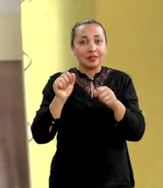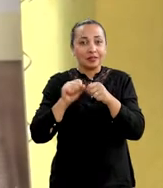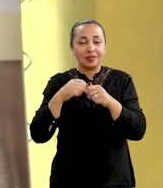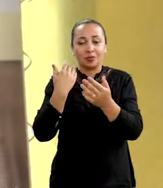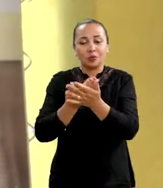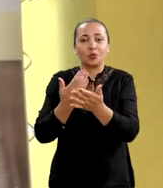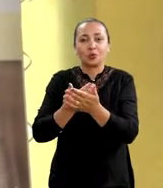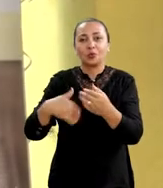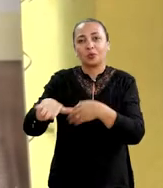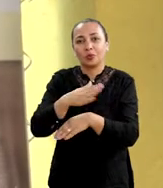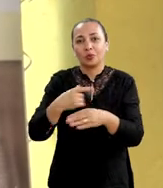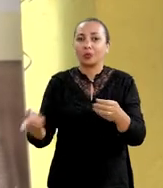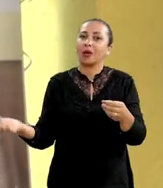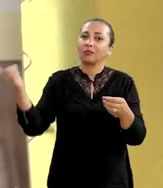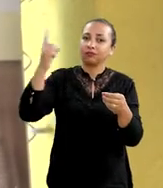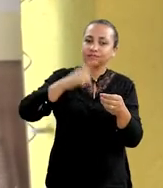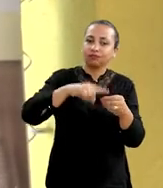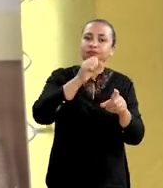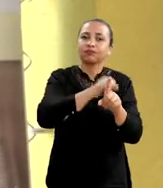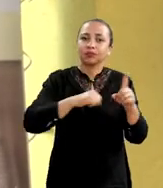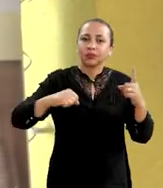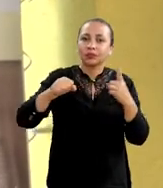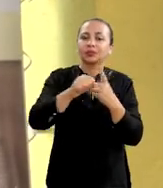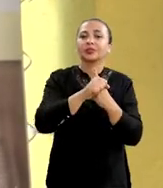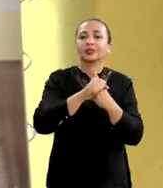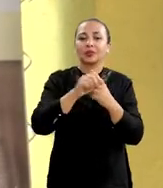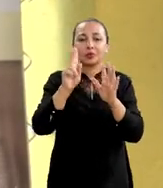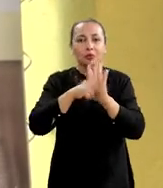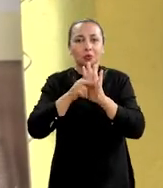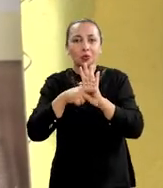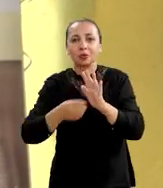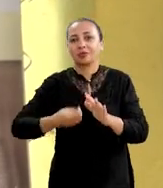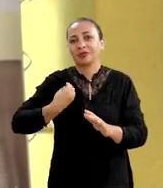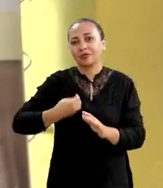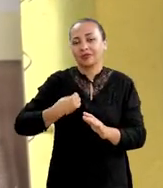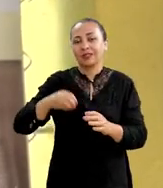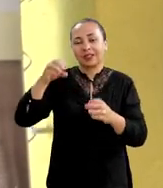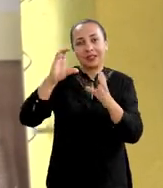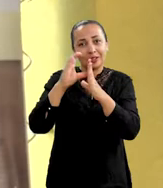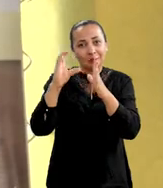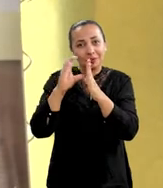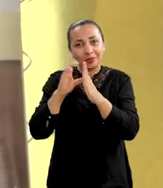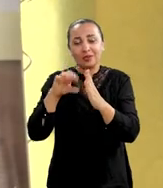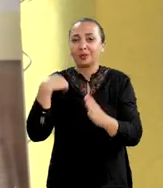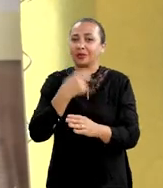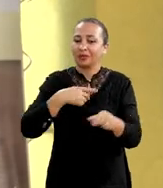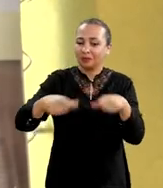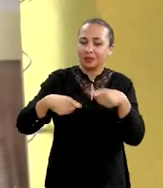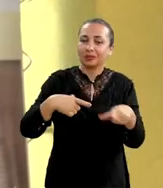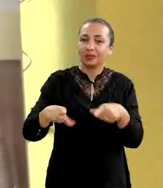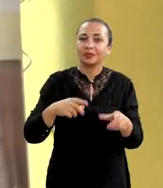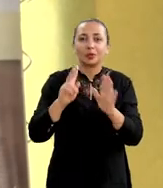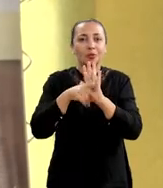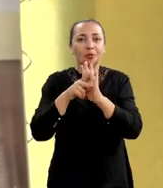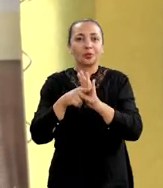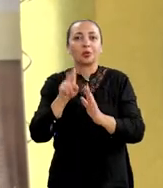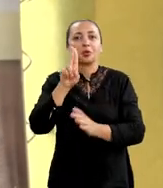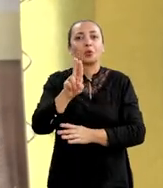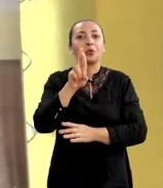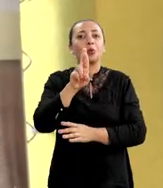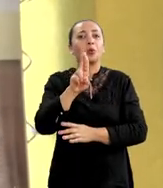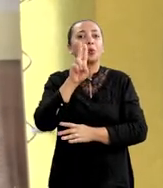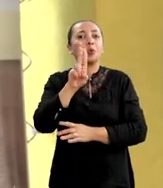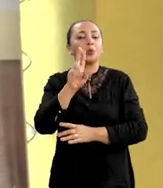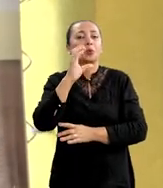fazer um estudo sobre o retorno social de um projeto existente nessas comunidades que estamos trabalhando,